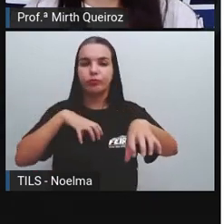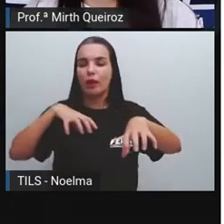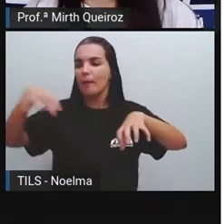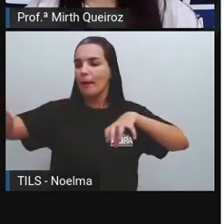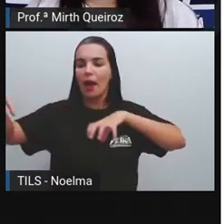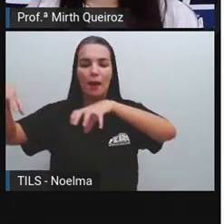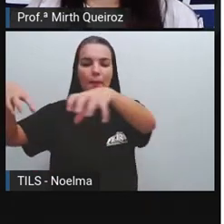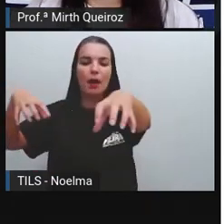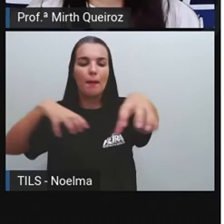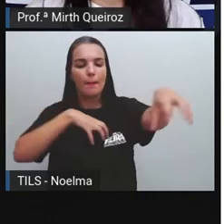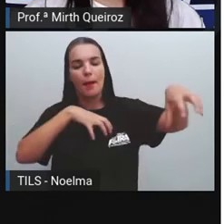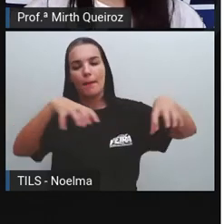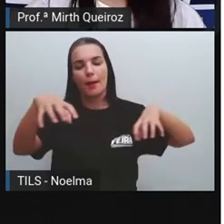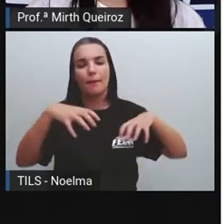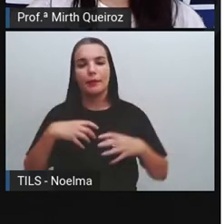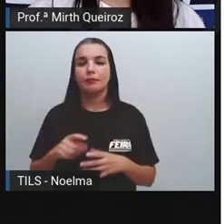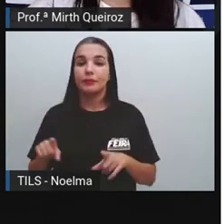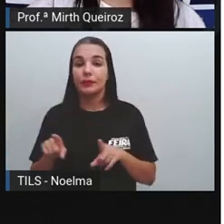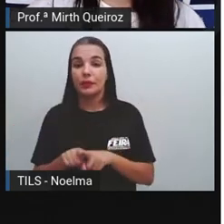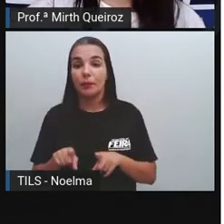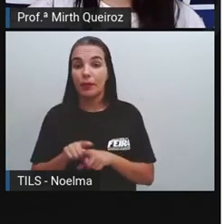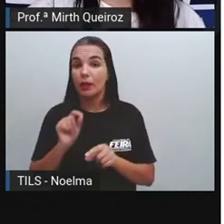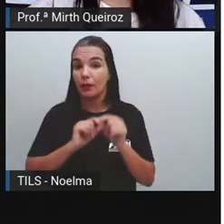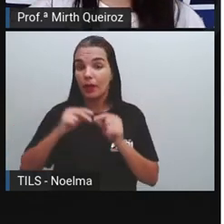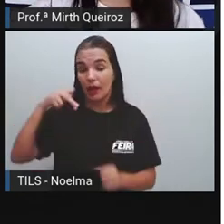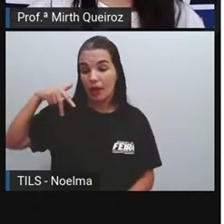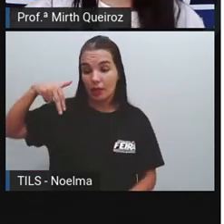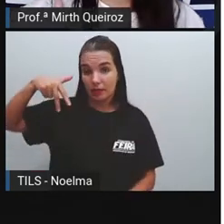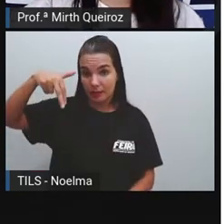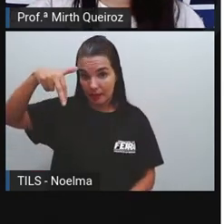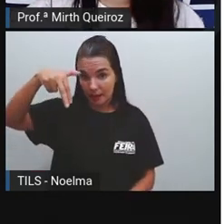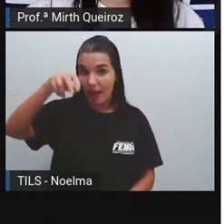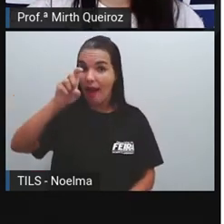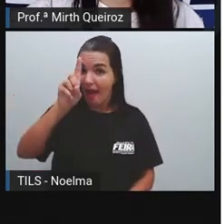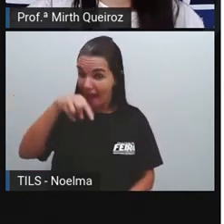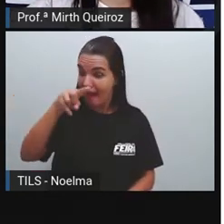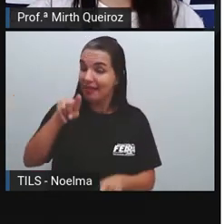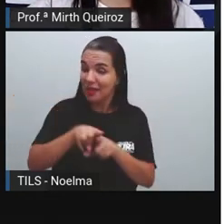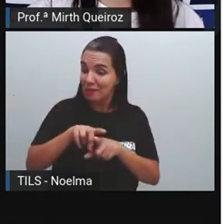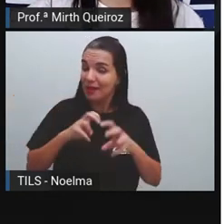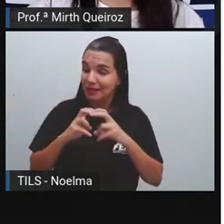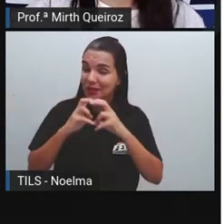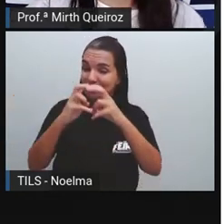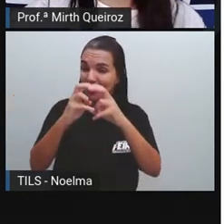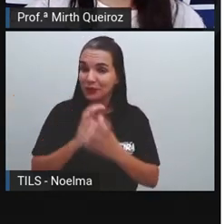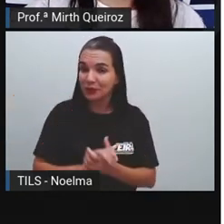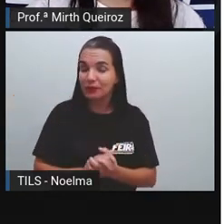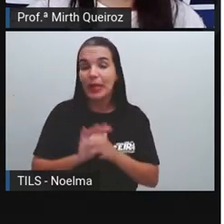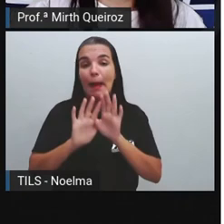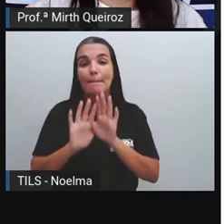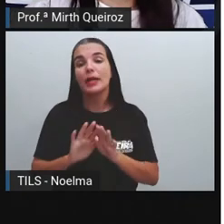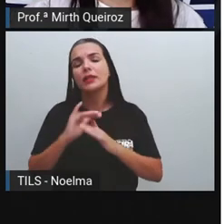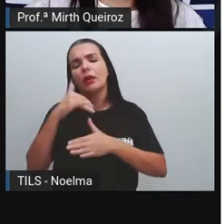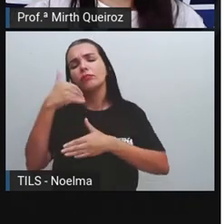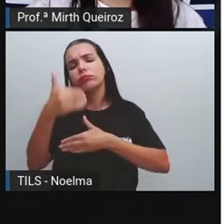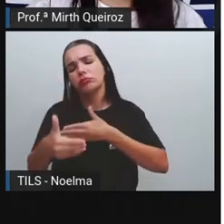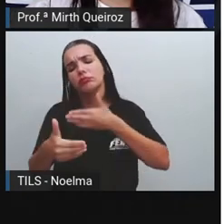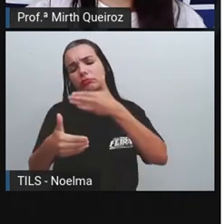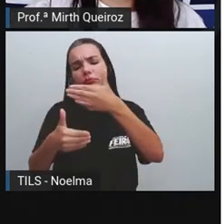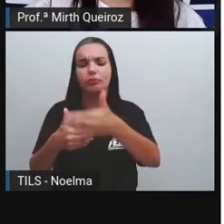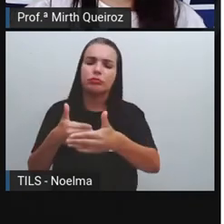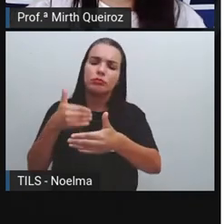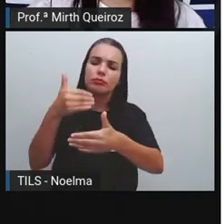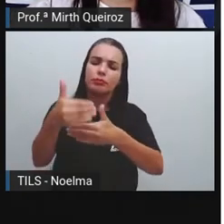para o outro. As nossas pernas são meios de transporte? É sim, os meios de transporte. Só que com o tempo, o homem foi